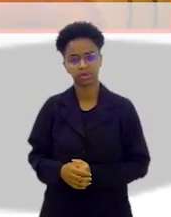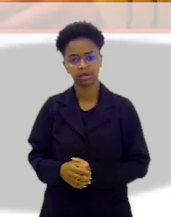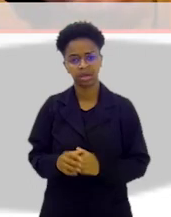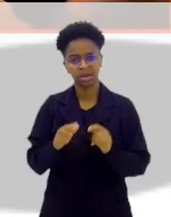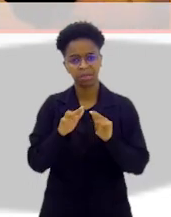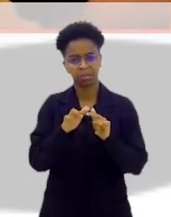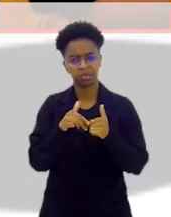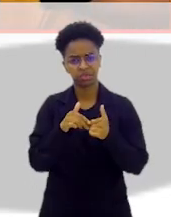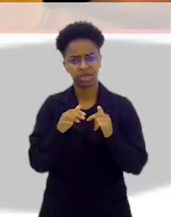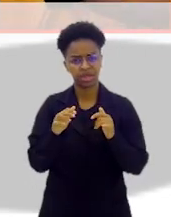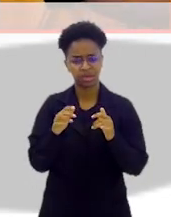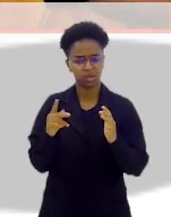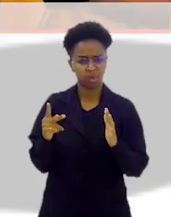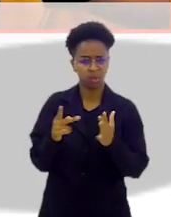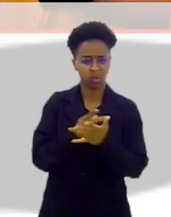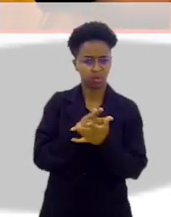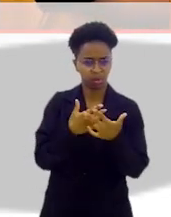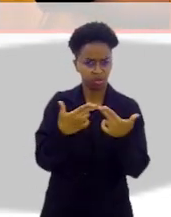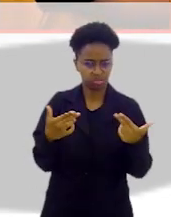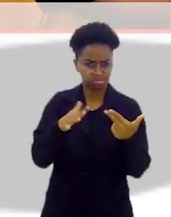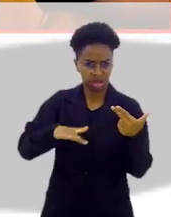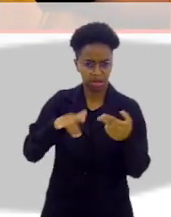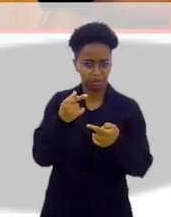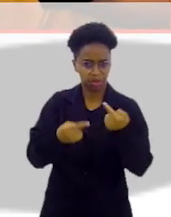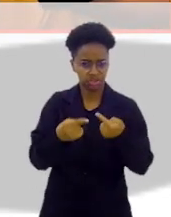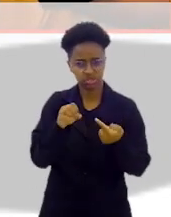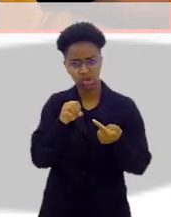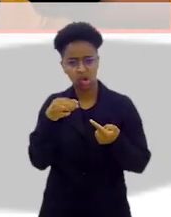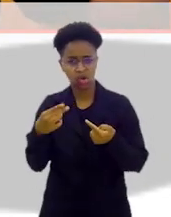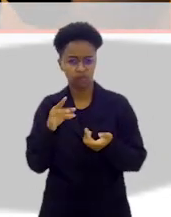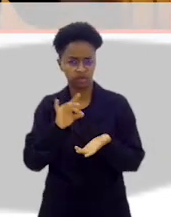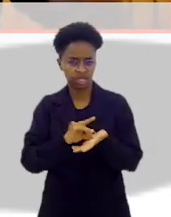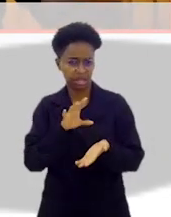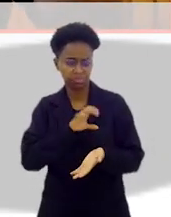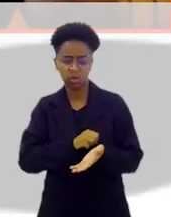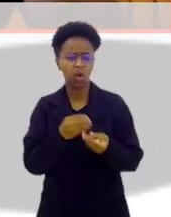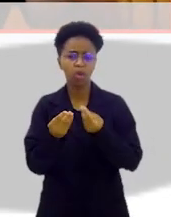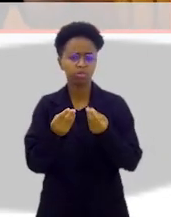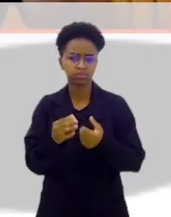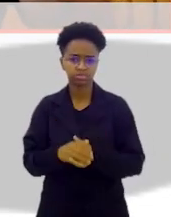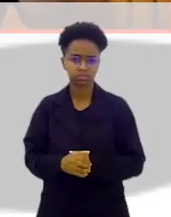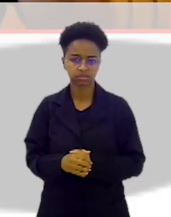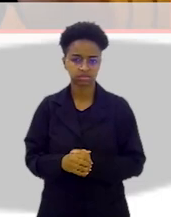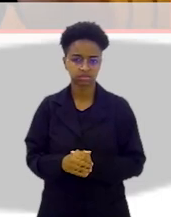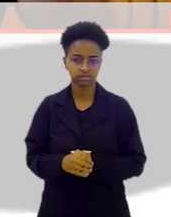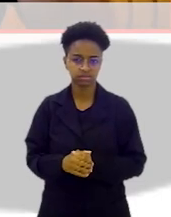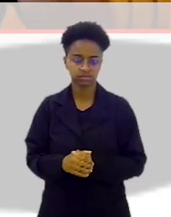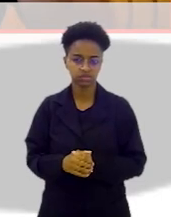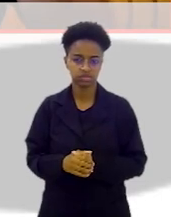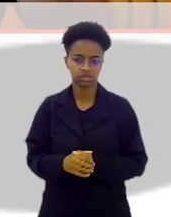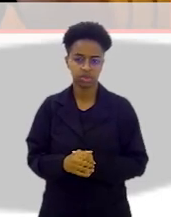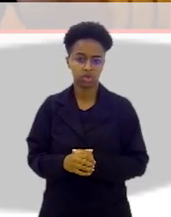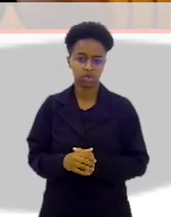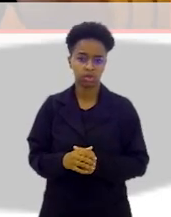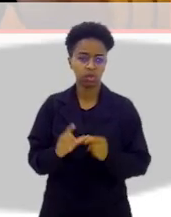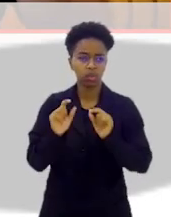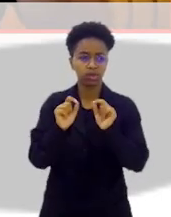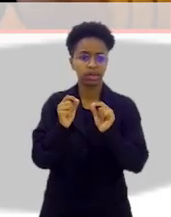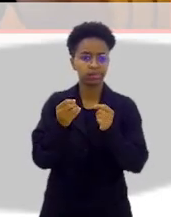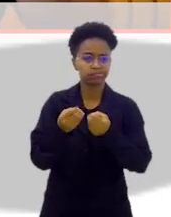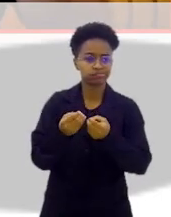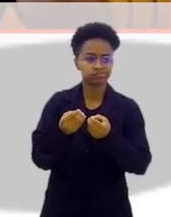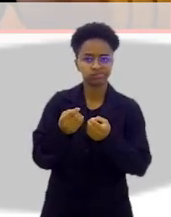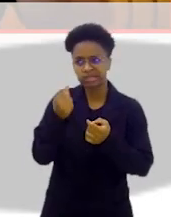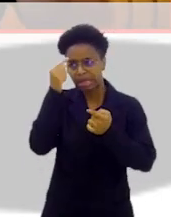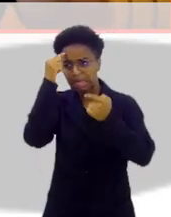algum evento político ou realmente uma grande paixão? O que te deu esse